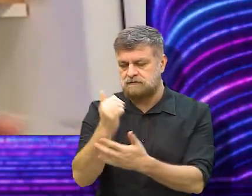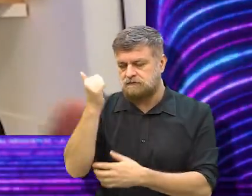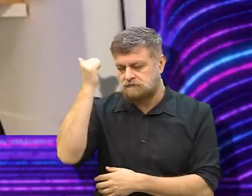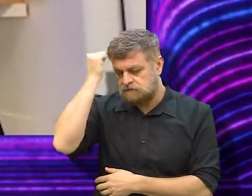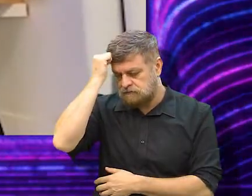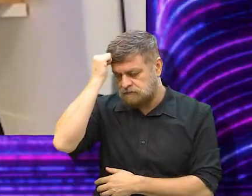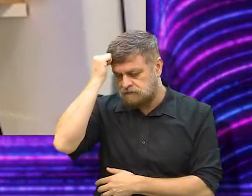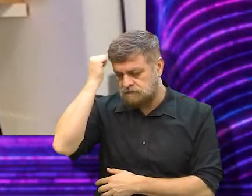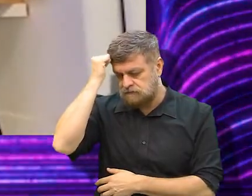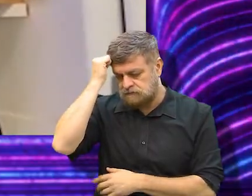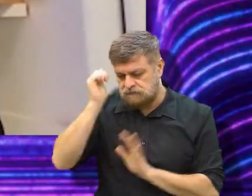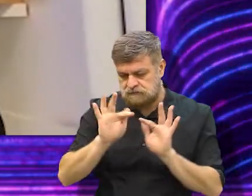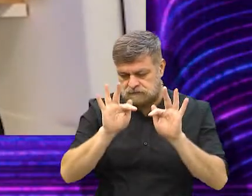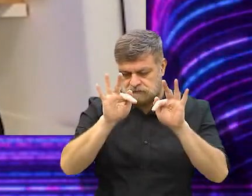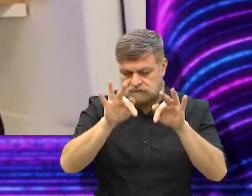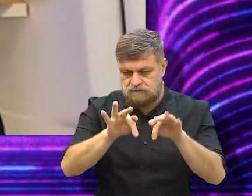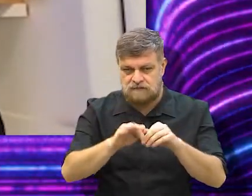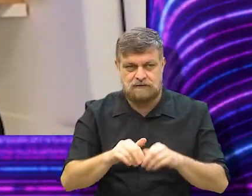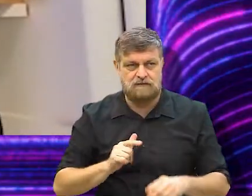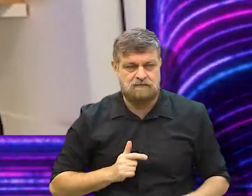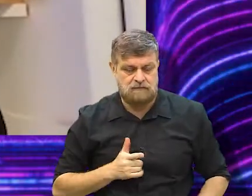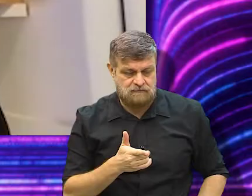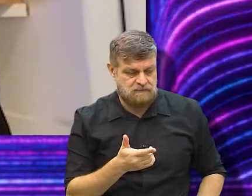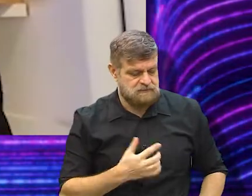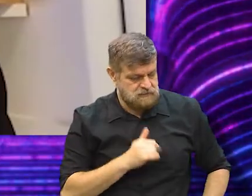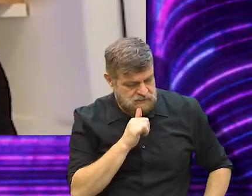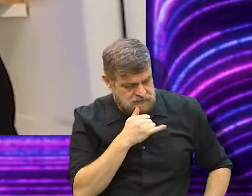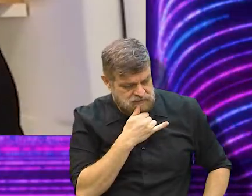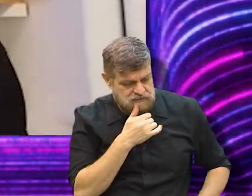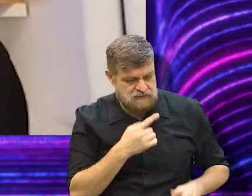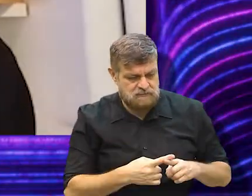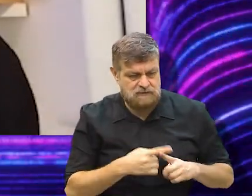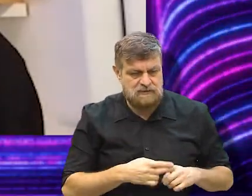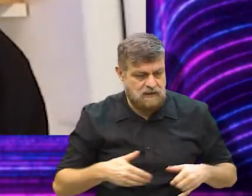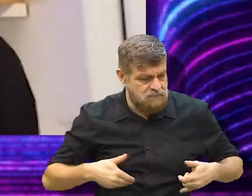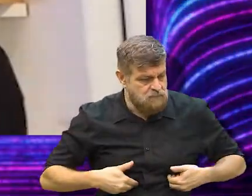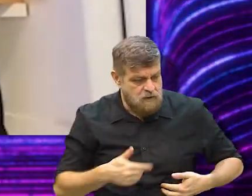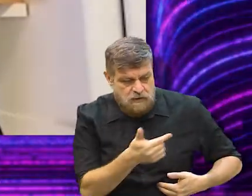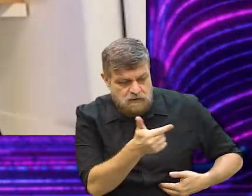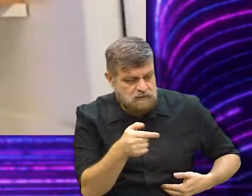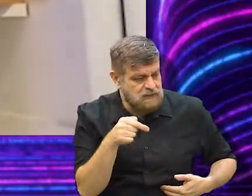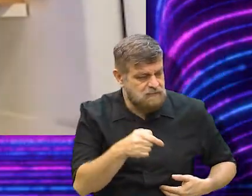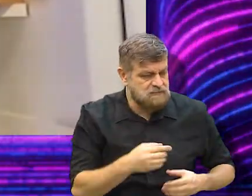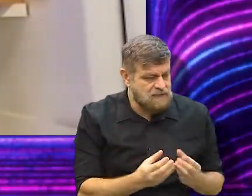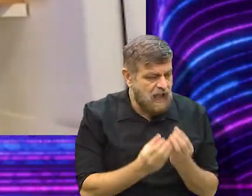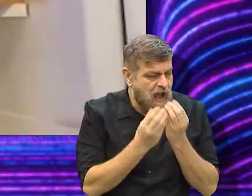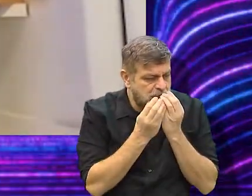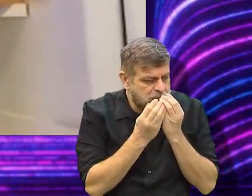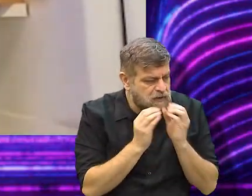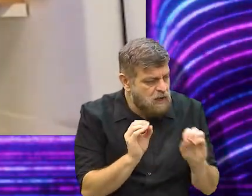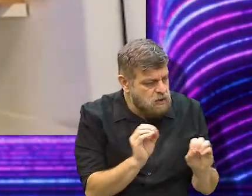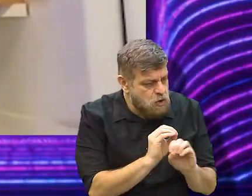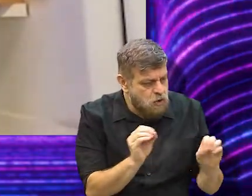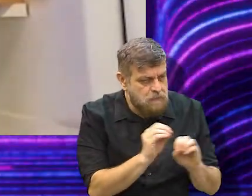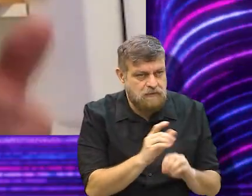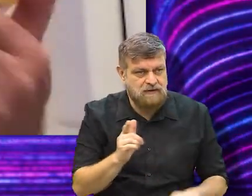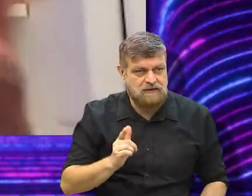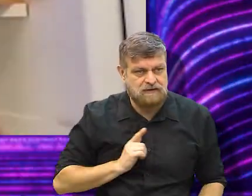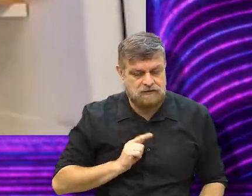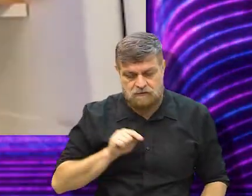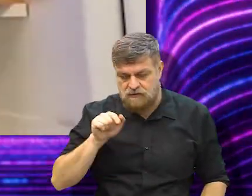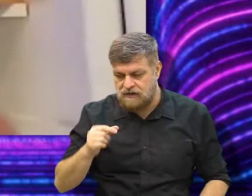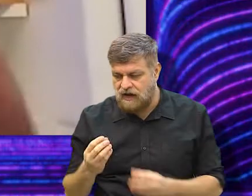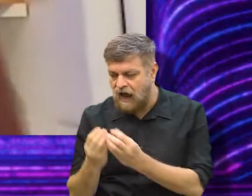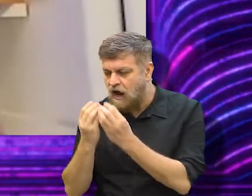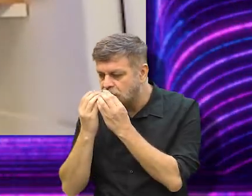ele fica conversando com ela. No final, ele diz para ela, poxa, você está triste. Você está sem fome. Você não comeu o sanduíche. Aí ele vai, então,